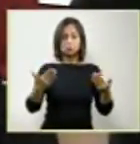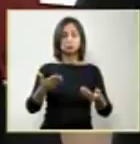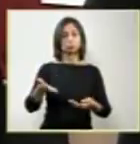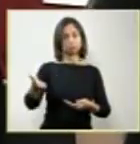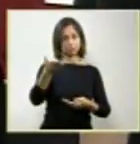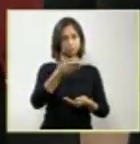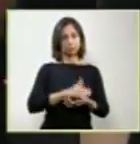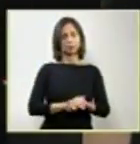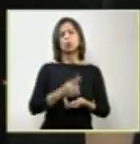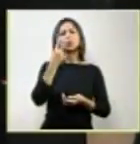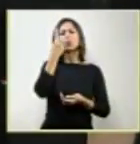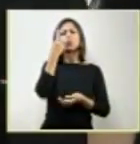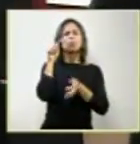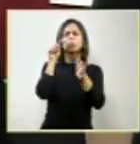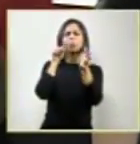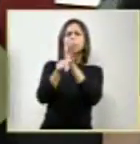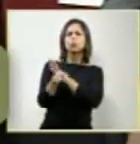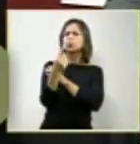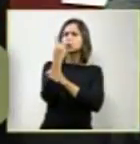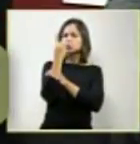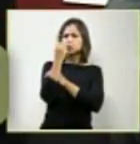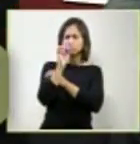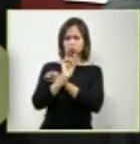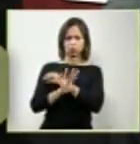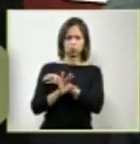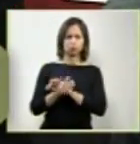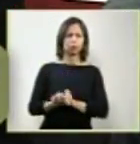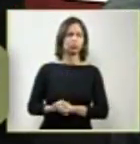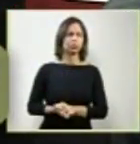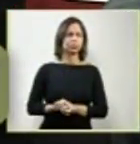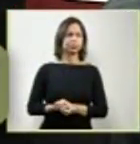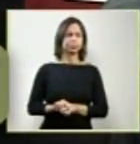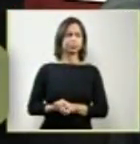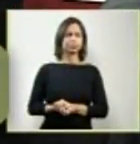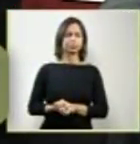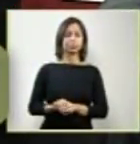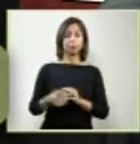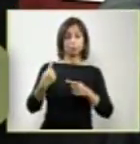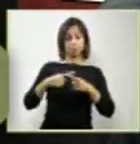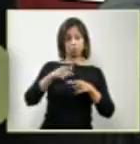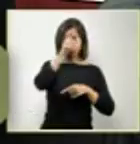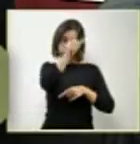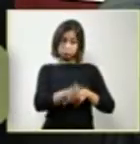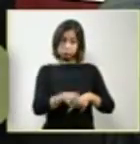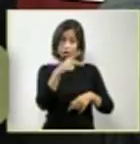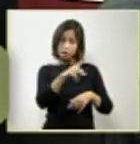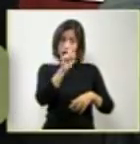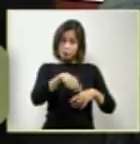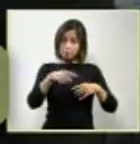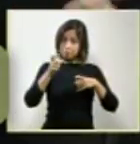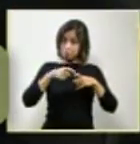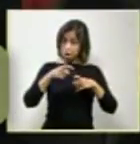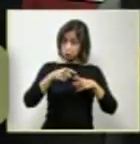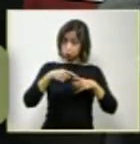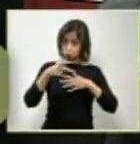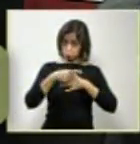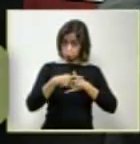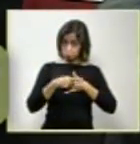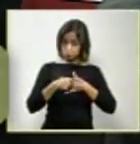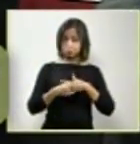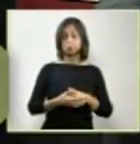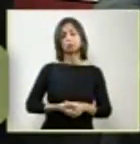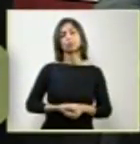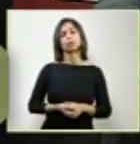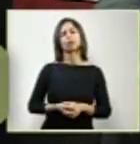única pergunta ao doutor Roberto Luiz Ávila, na sua condição de médico. Eu gostaria de saber como